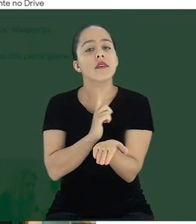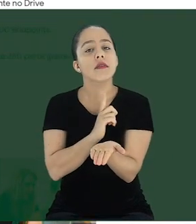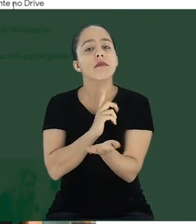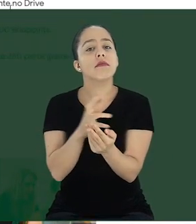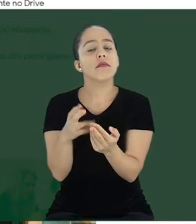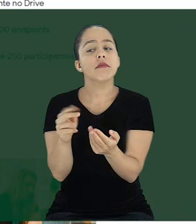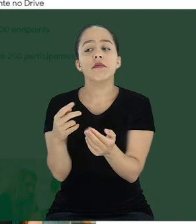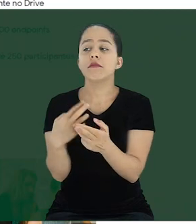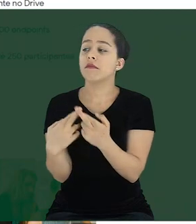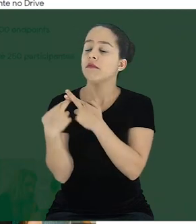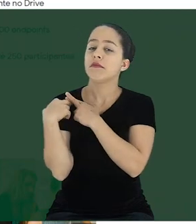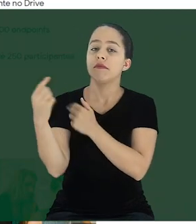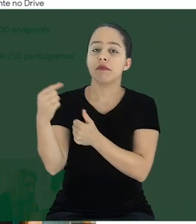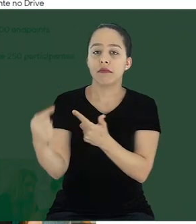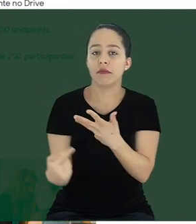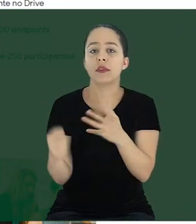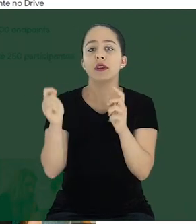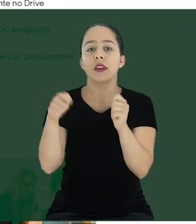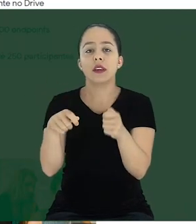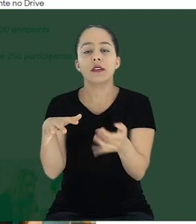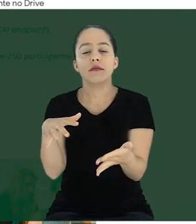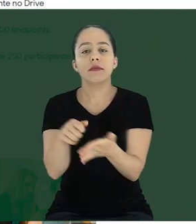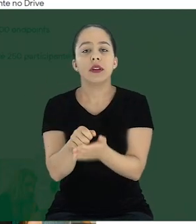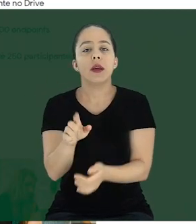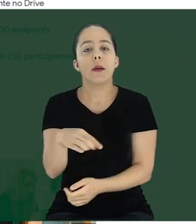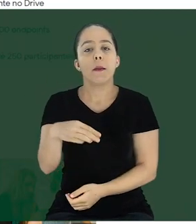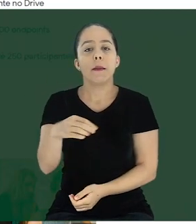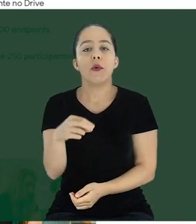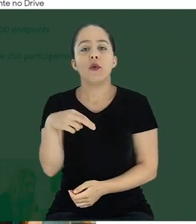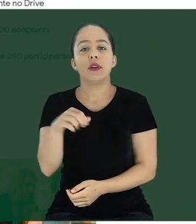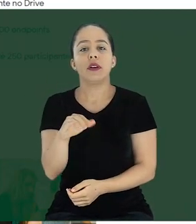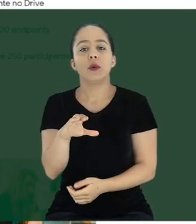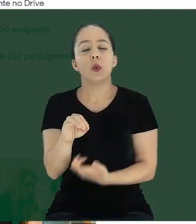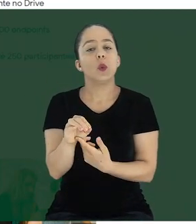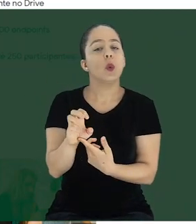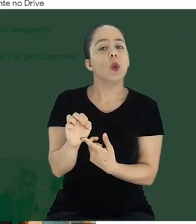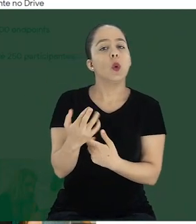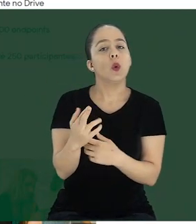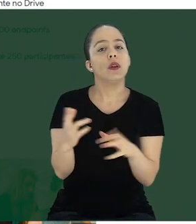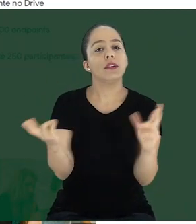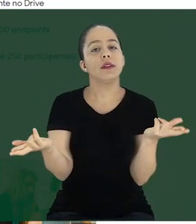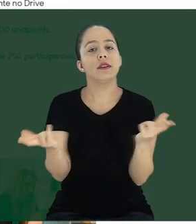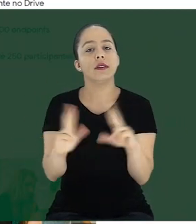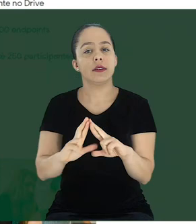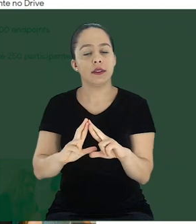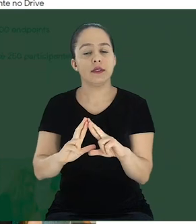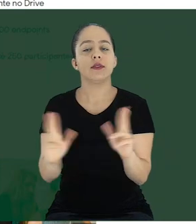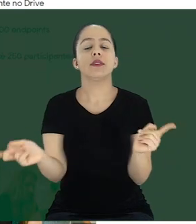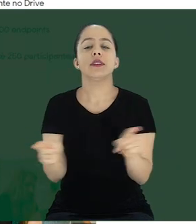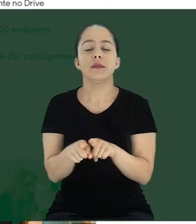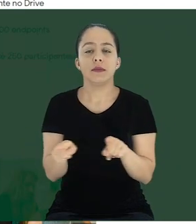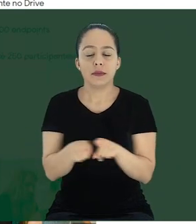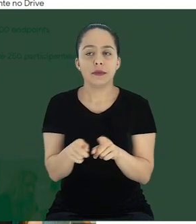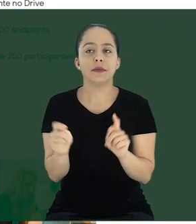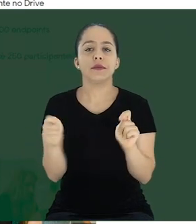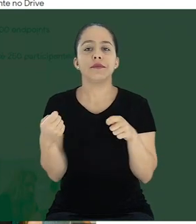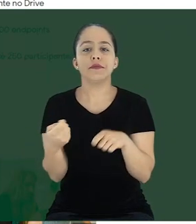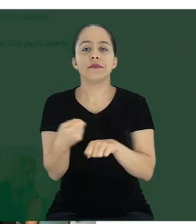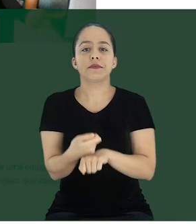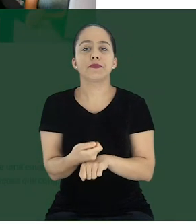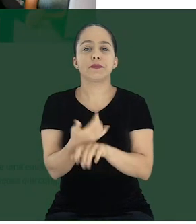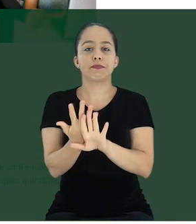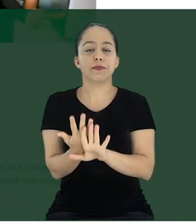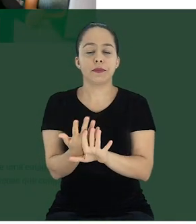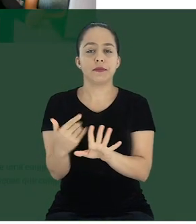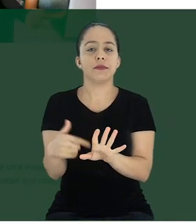pode gravar me on, entrar no drive, fazer transmissão ao vivo, interna, vídeo chamada com